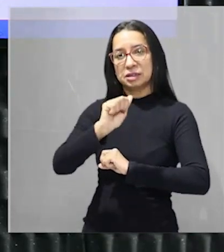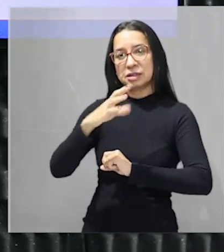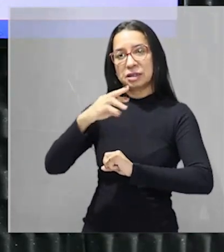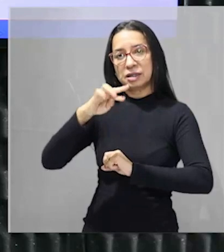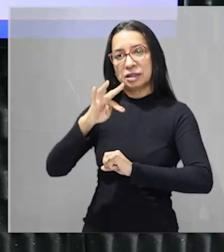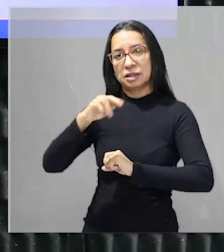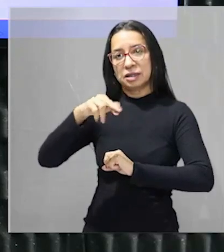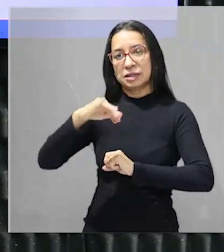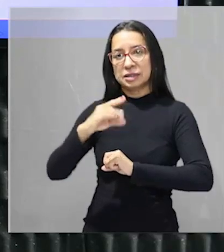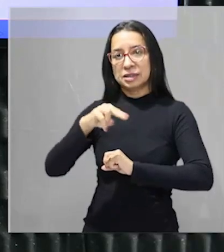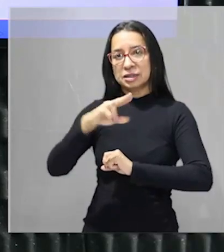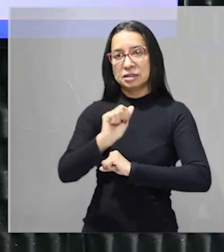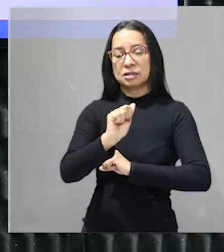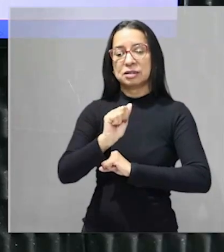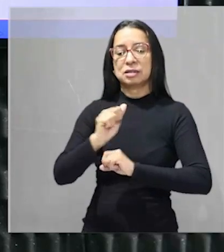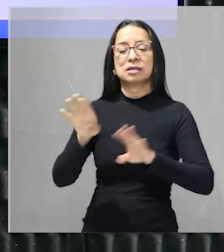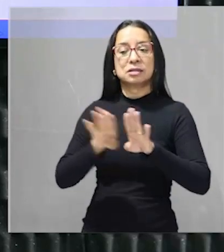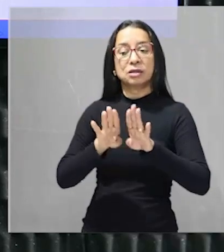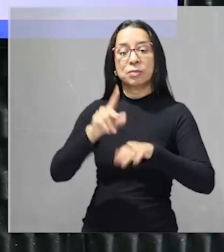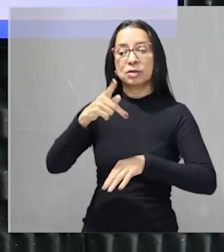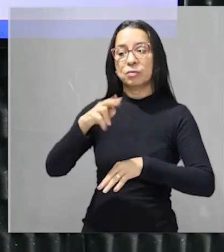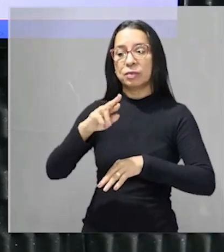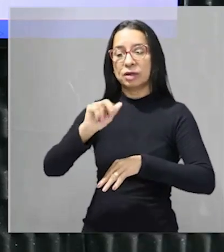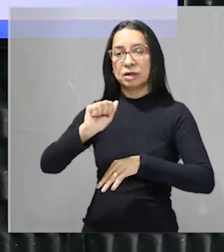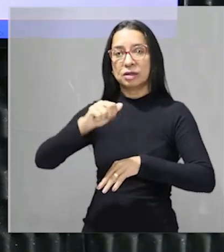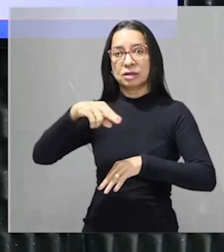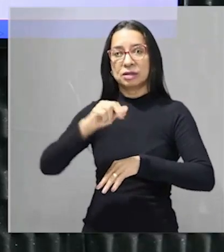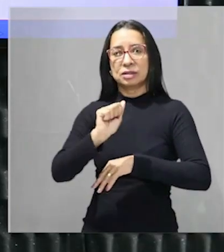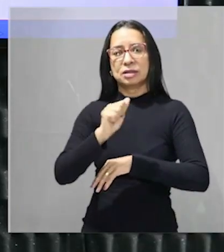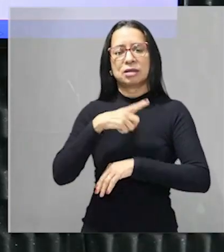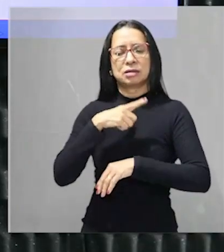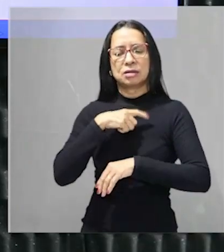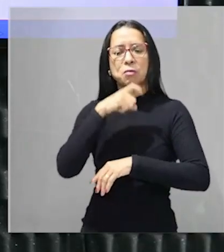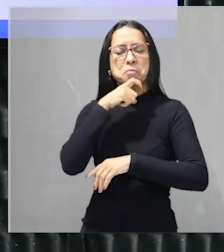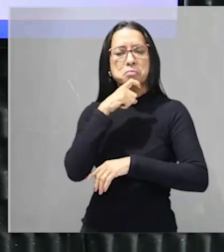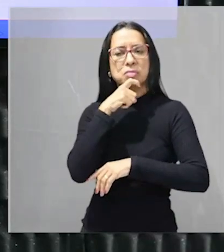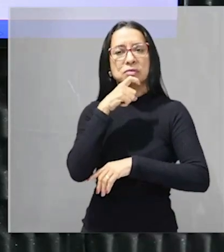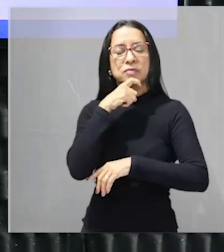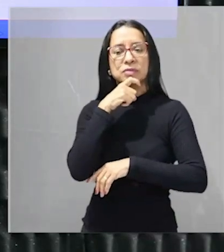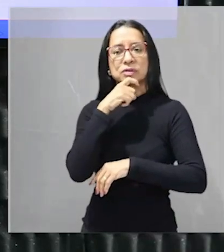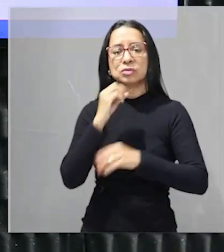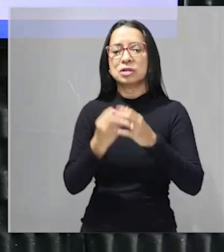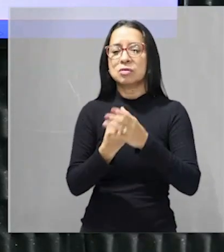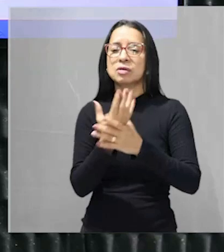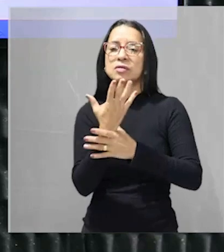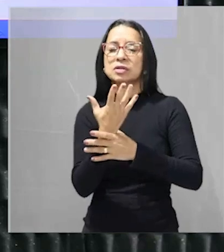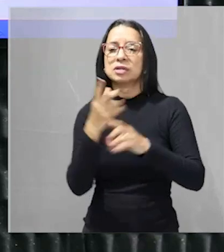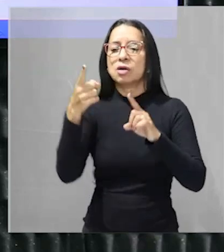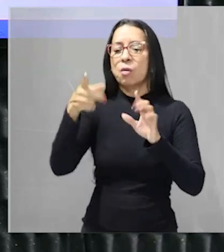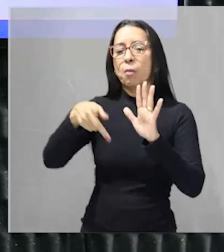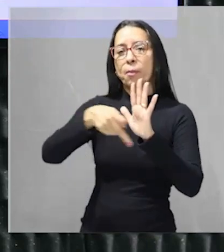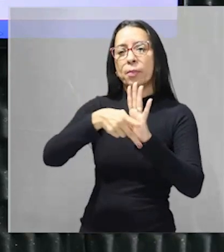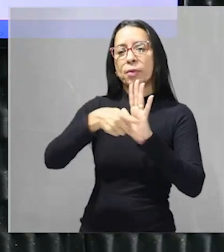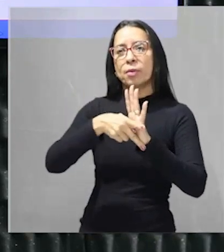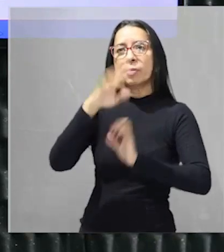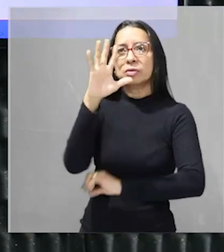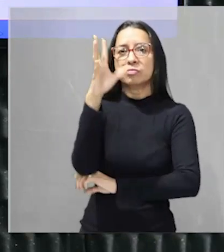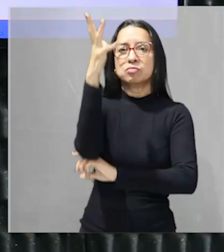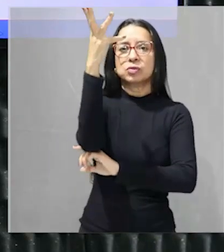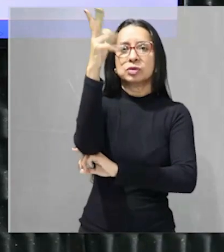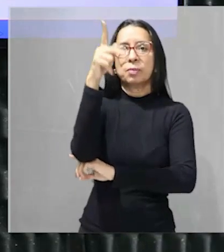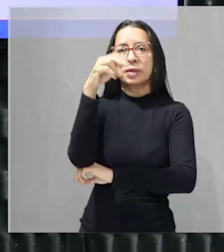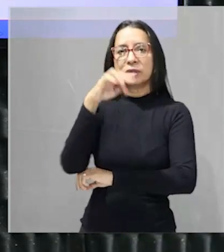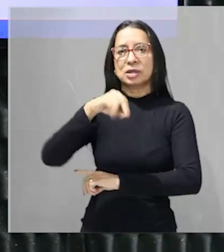do Paraná tá certo? já tem um clima mais frio já tem ali uma vegetação típica por exemplo dos pinheiros